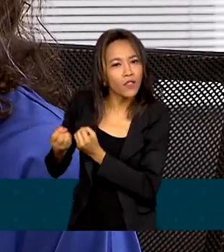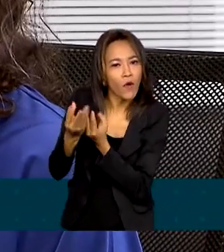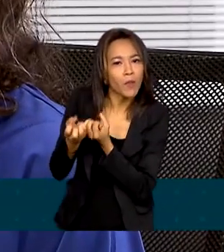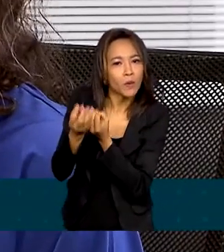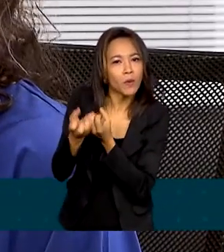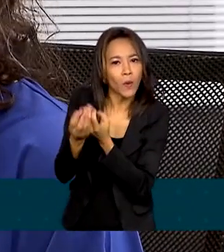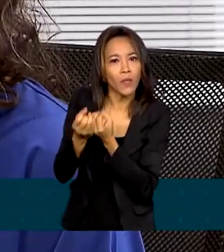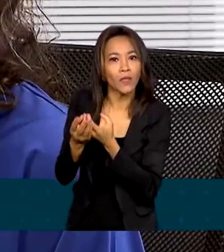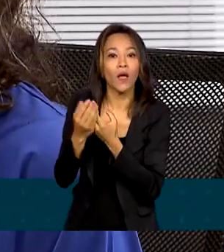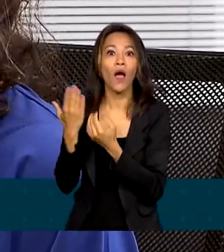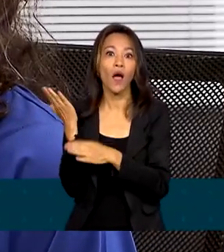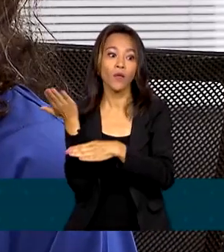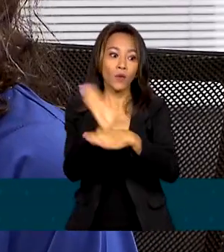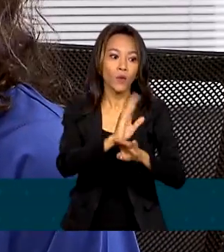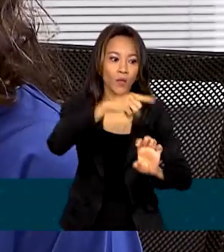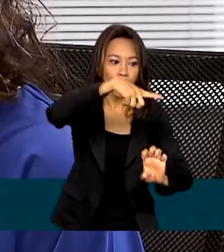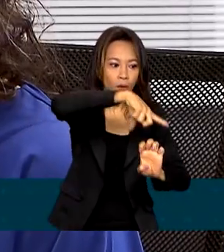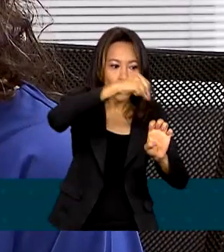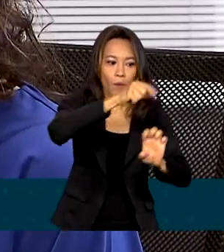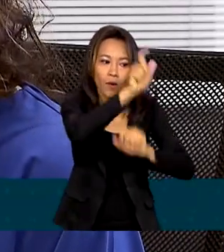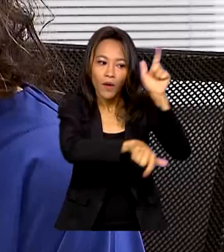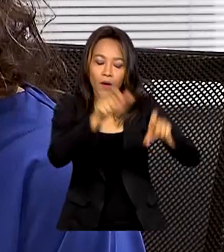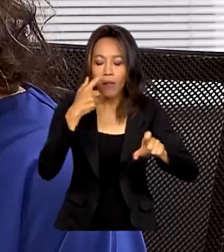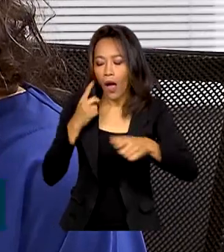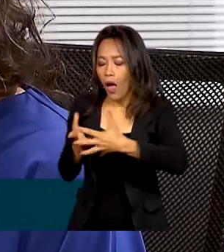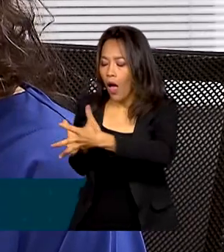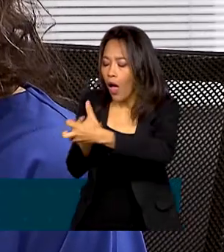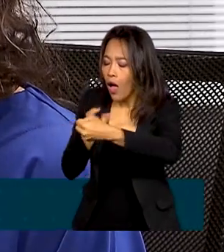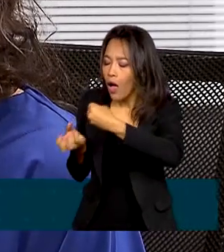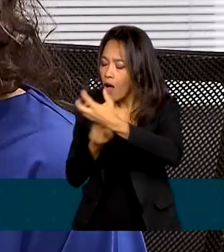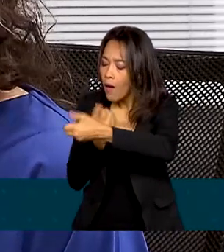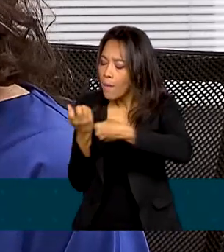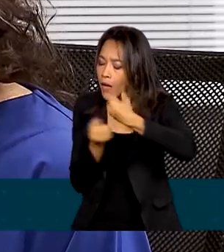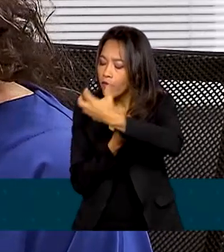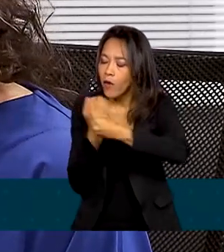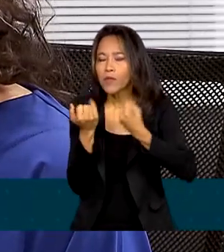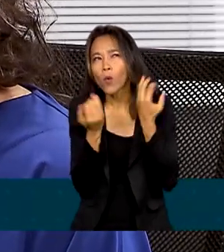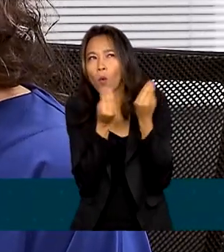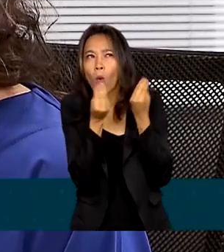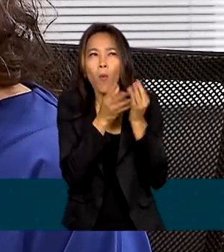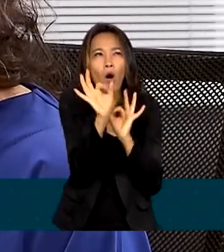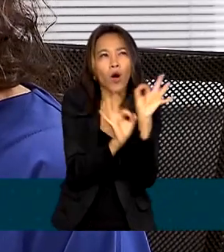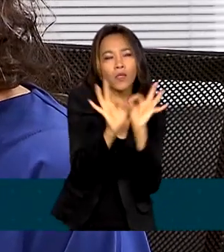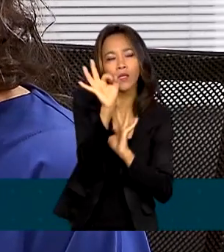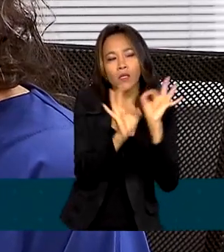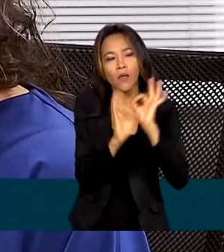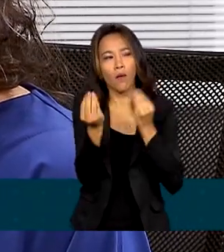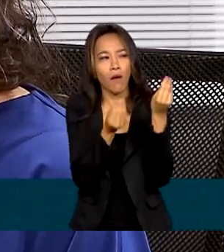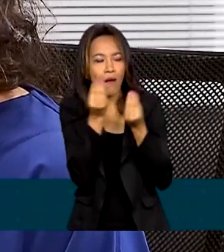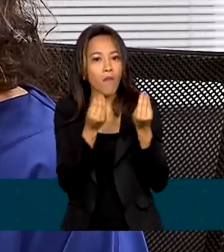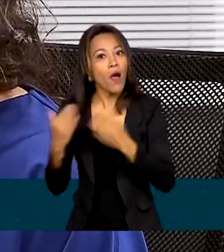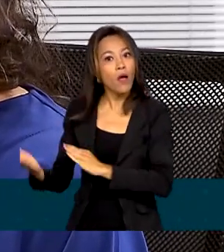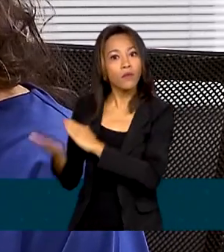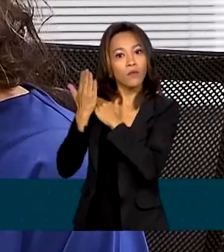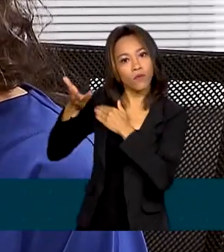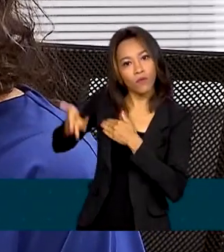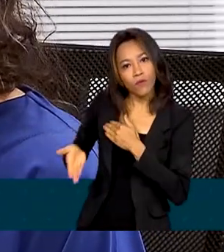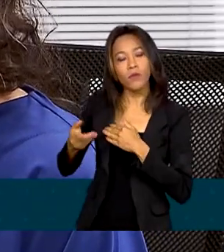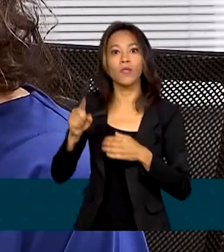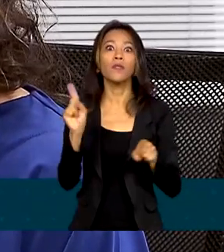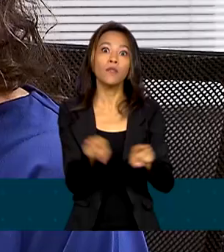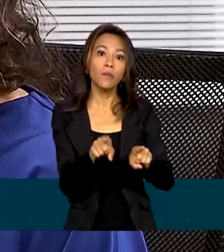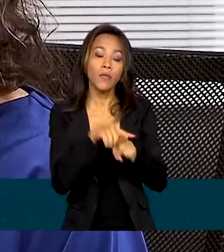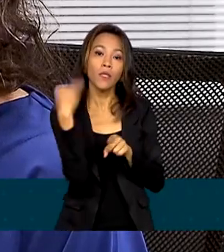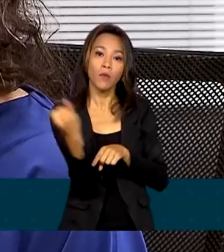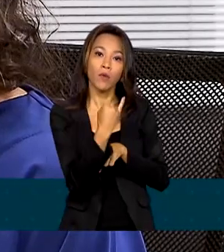dados, do ambiente que ele vai encontrar para desenvolver seu negócio. E, por outro lado, é também muito importante para os prefeitos,